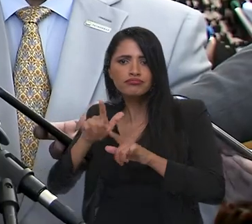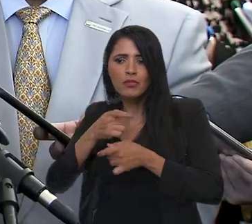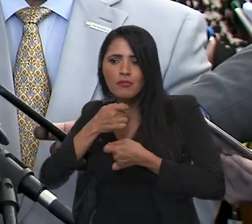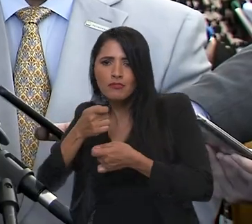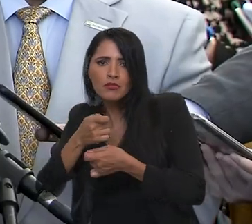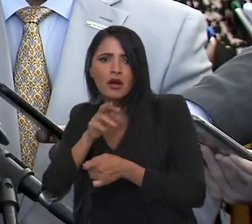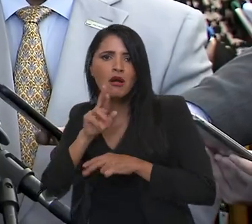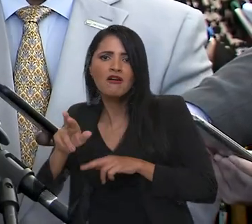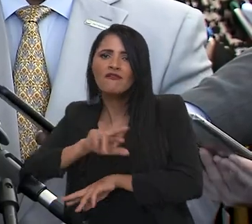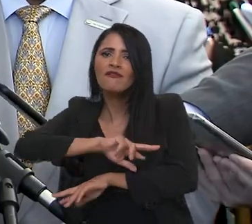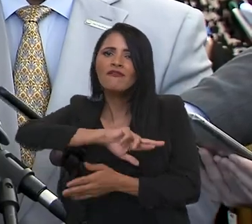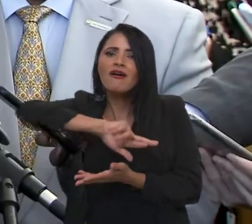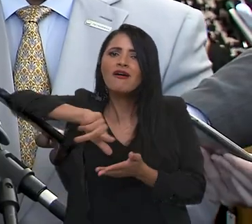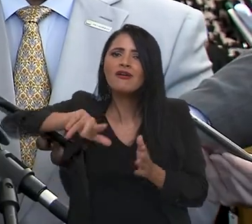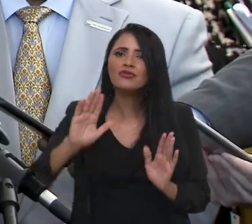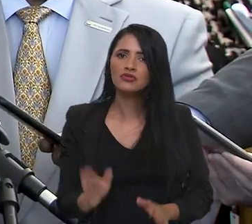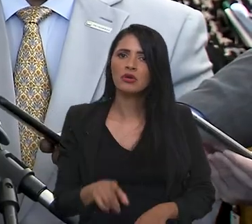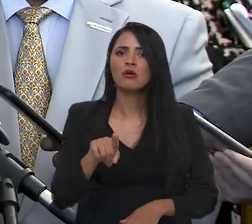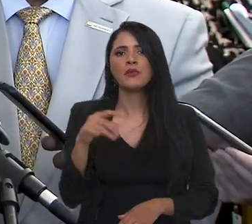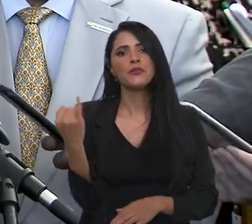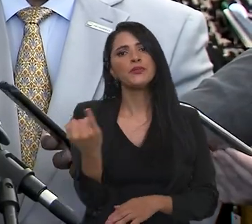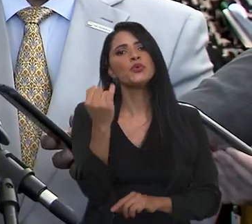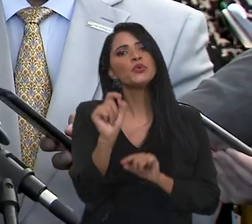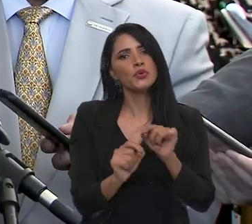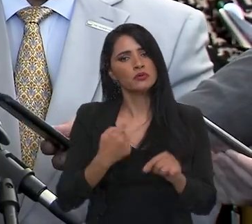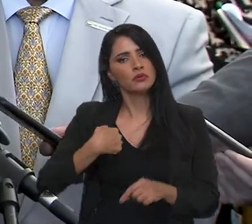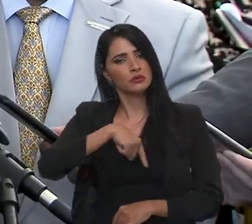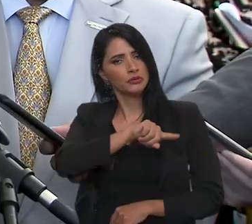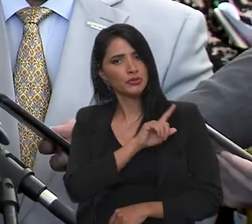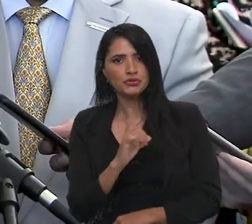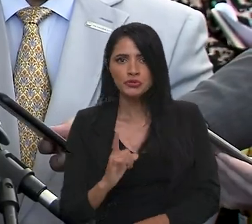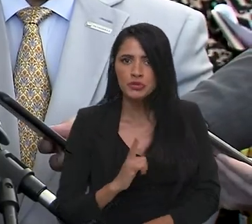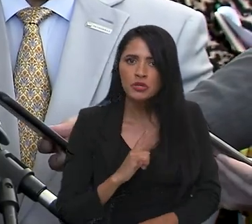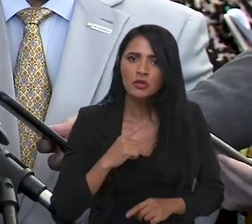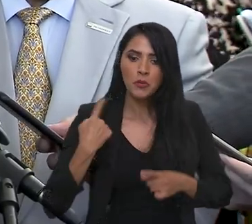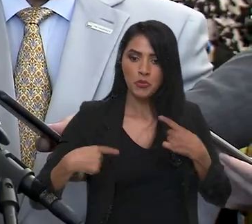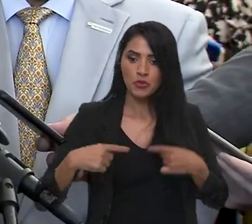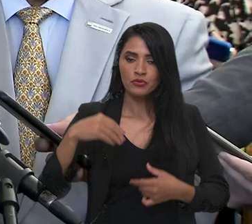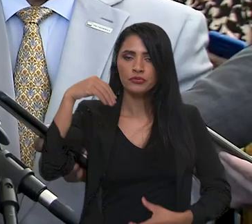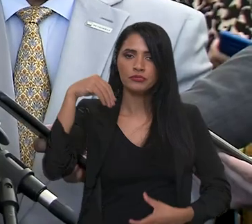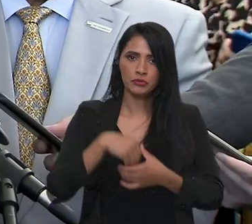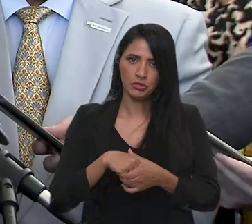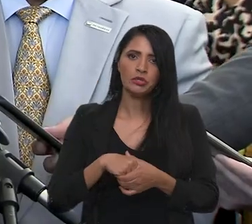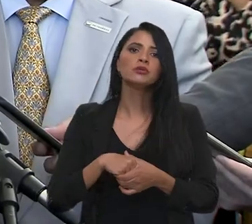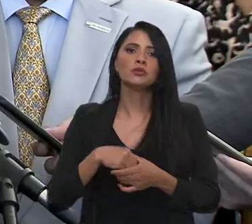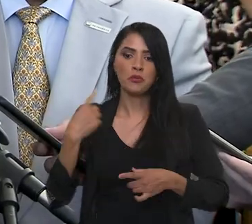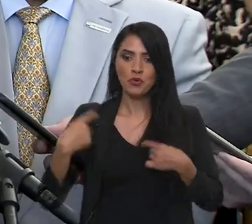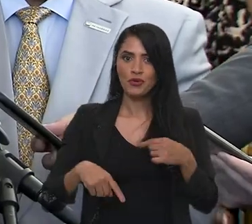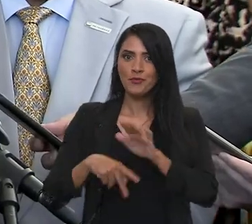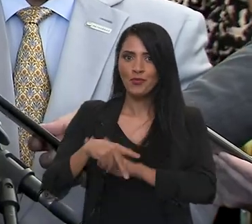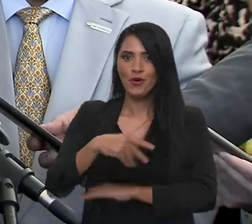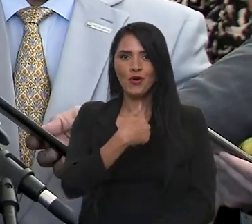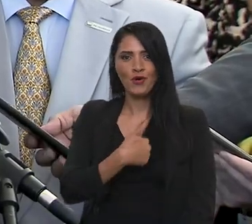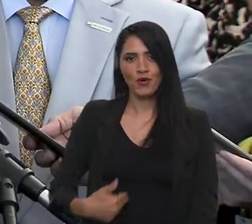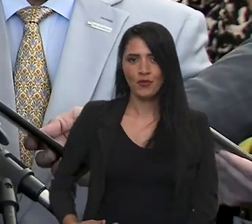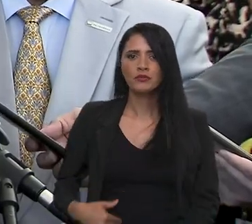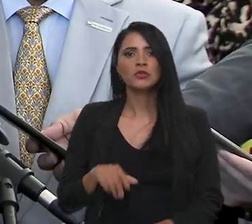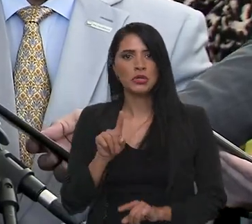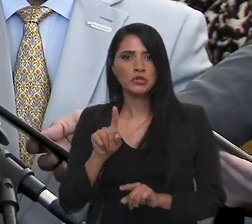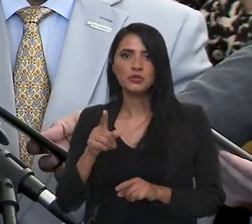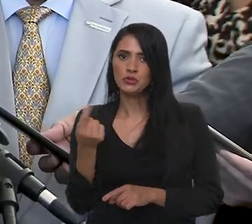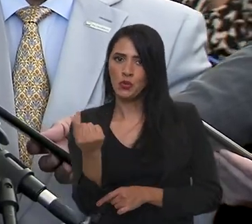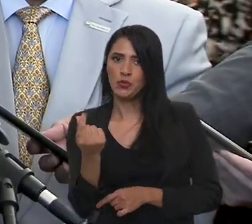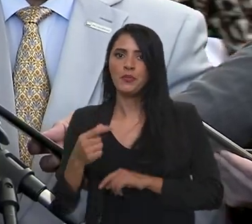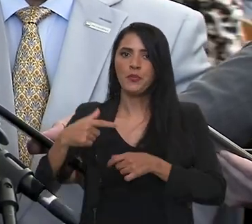com a imprensa diversas vezes que era importante que a gente tivesse uma política interna, uma política de governo